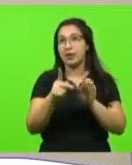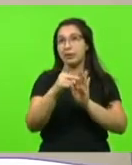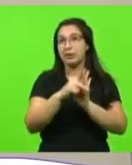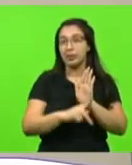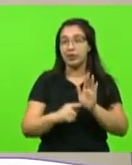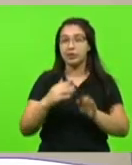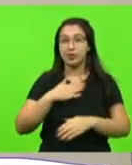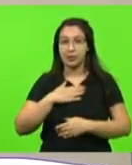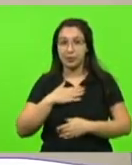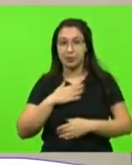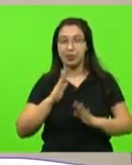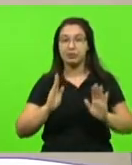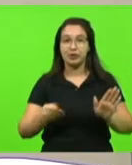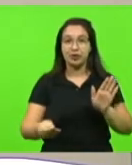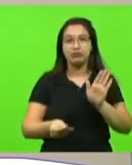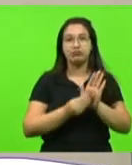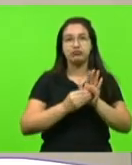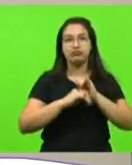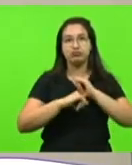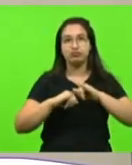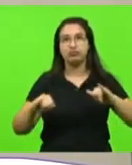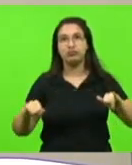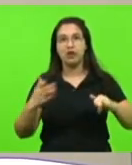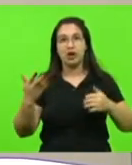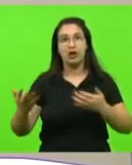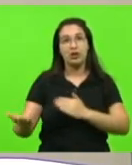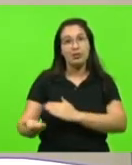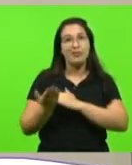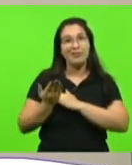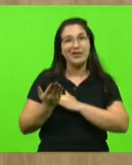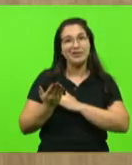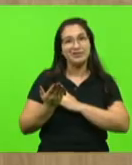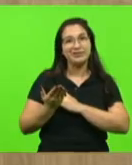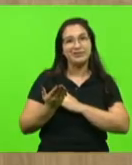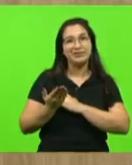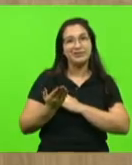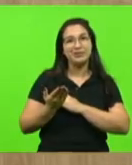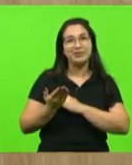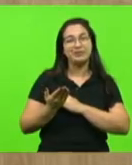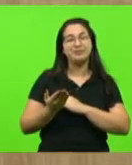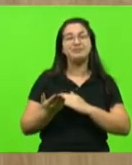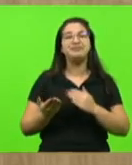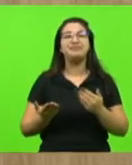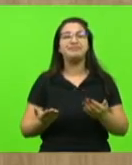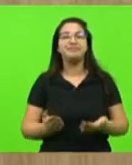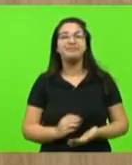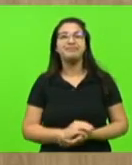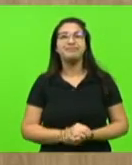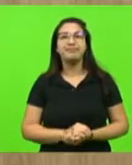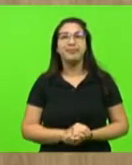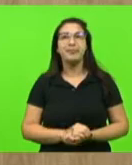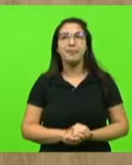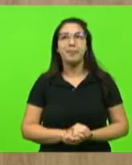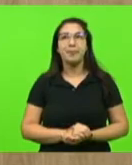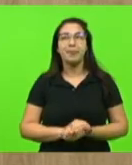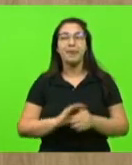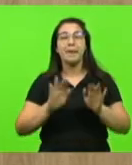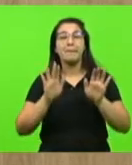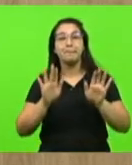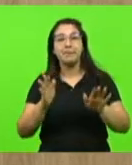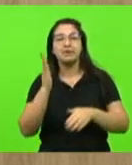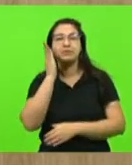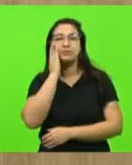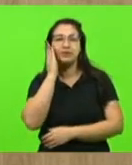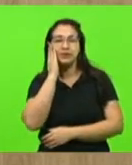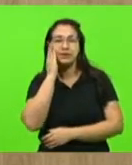mesmo de ele trabalhar aqui na casa, ele acabou fulminando o meu projeto através de uma diligência que a casa fez naquele momento, mas a gente sabia que